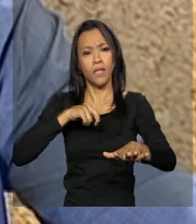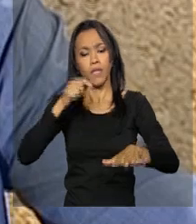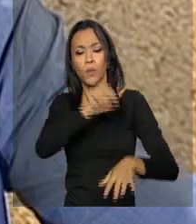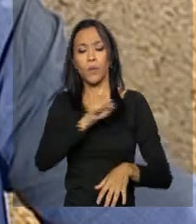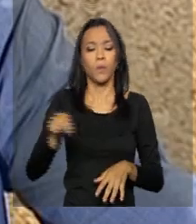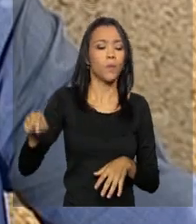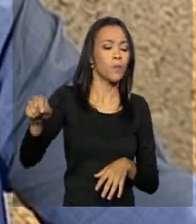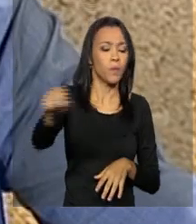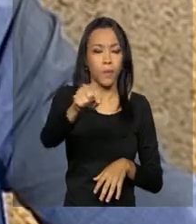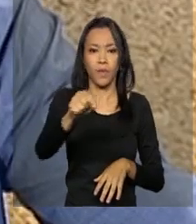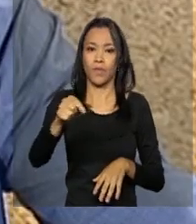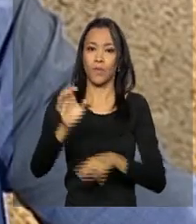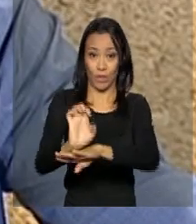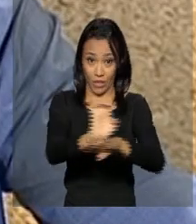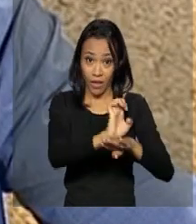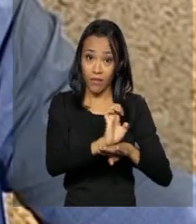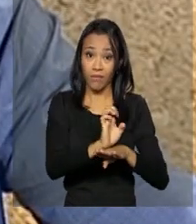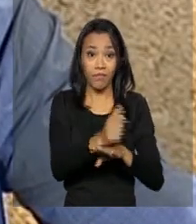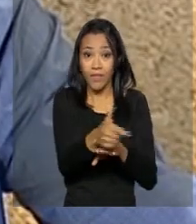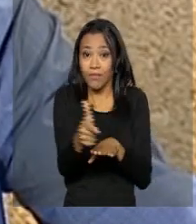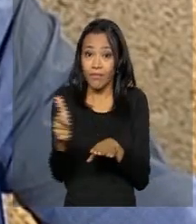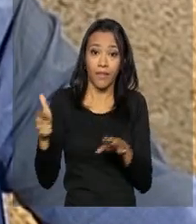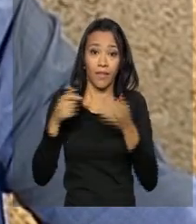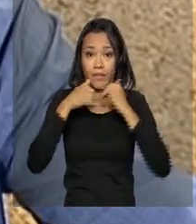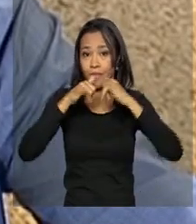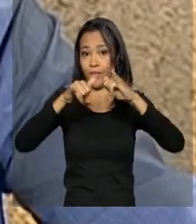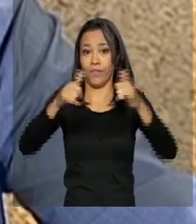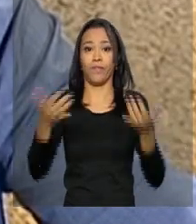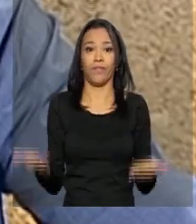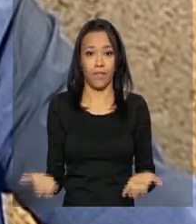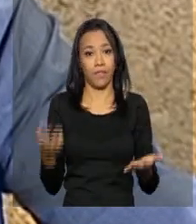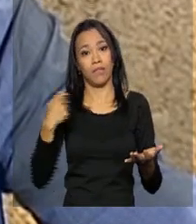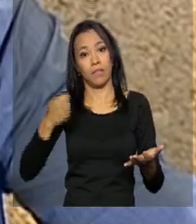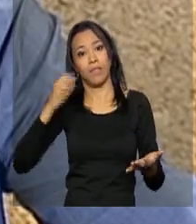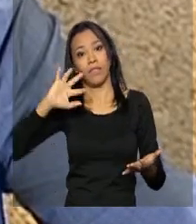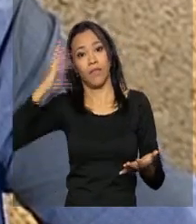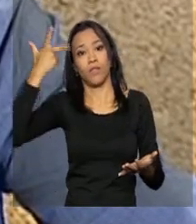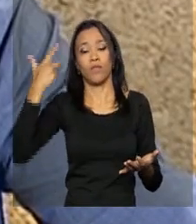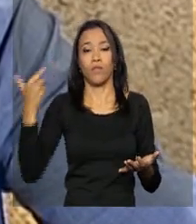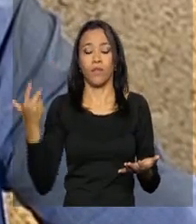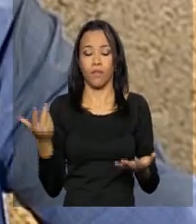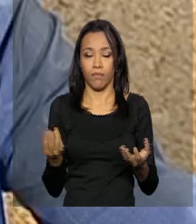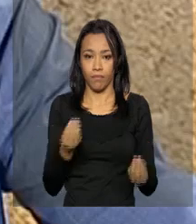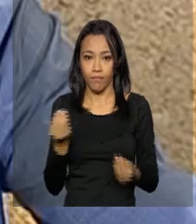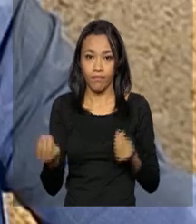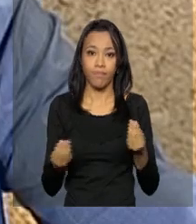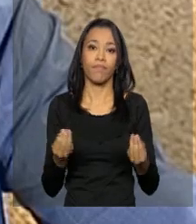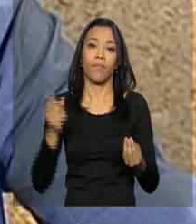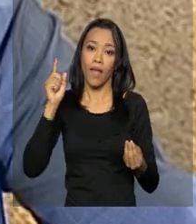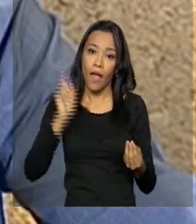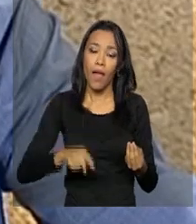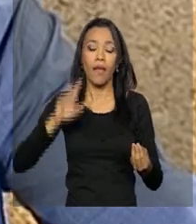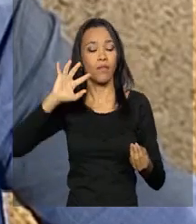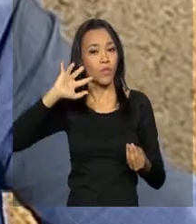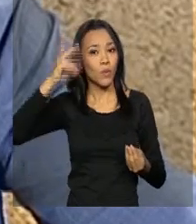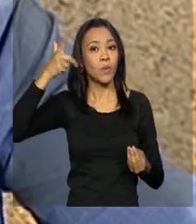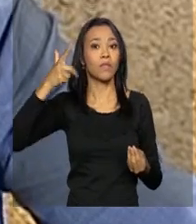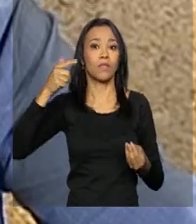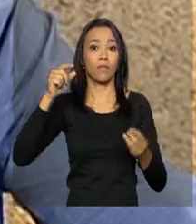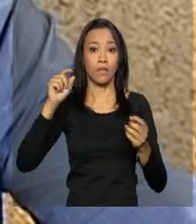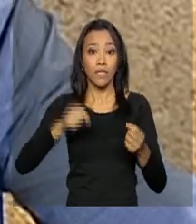Pará que nós não temos como chegar com a energia se não tivermos uma solução como essa. Essa é uma solução, portanto,